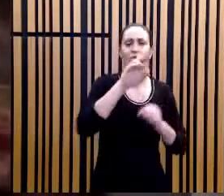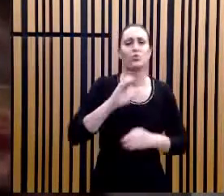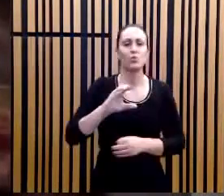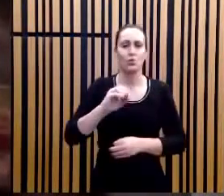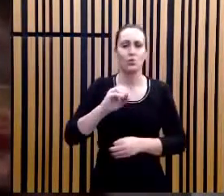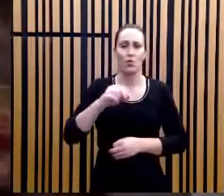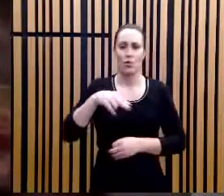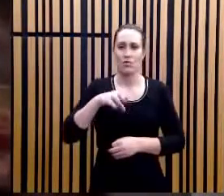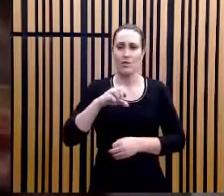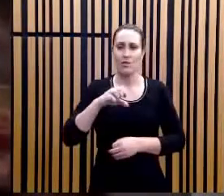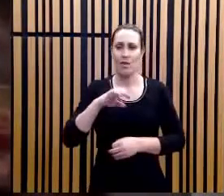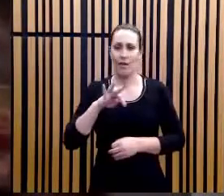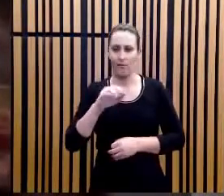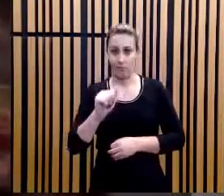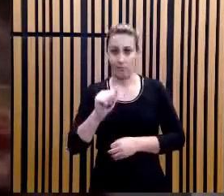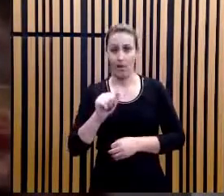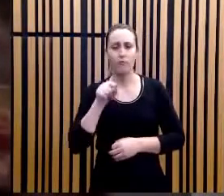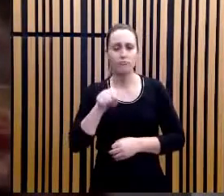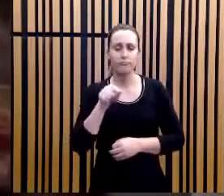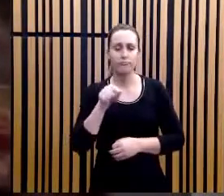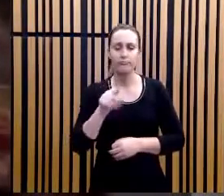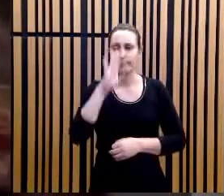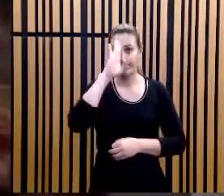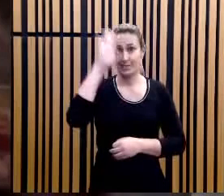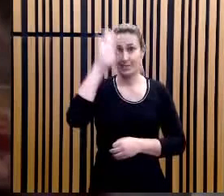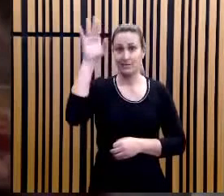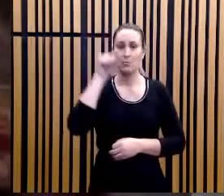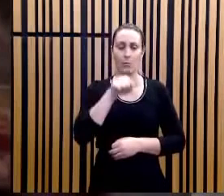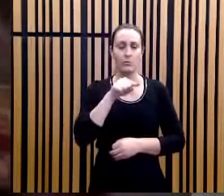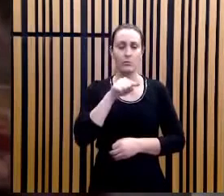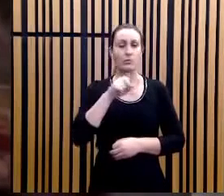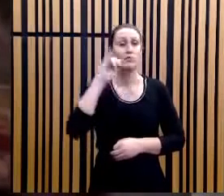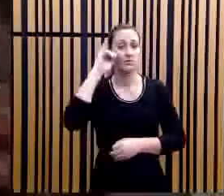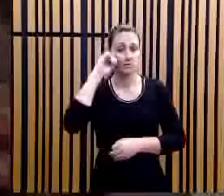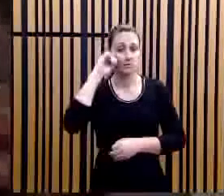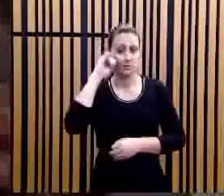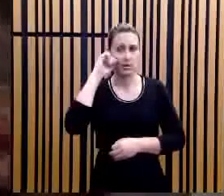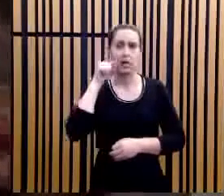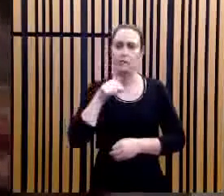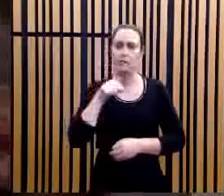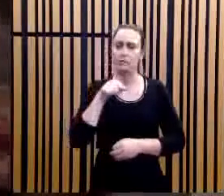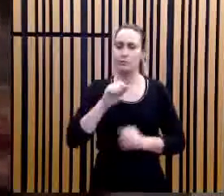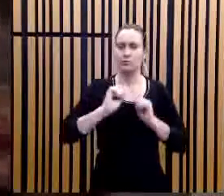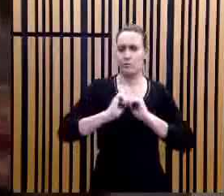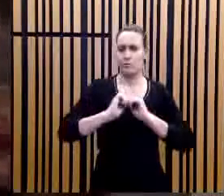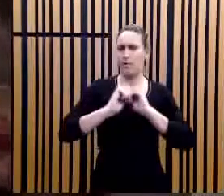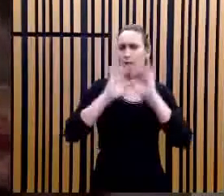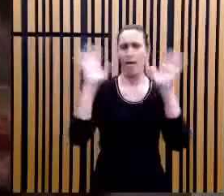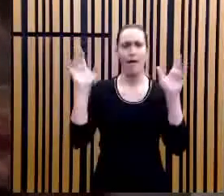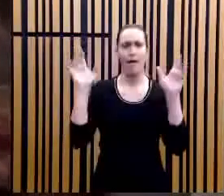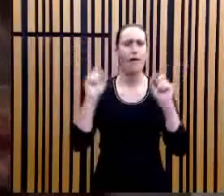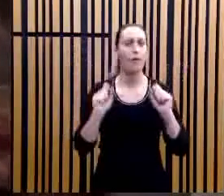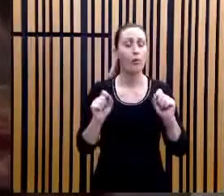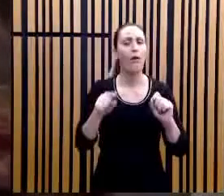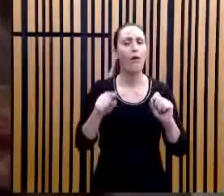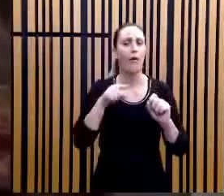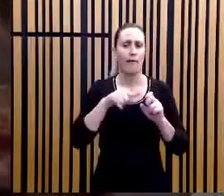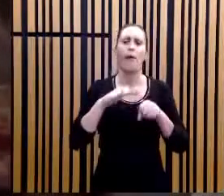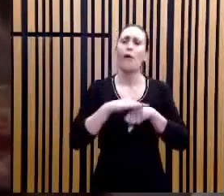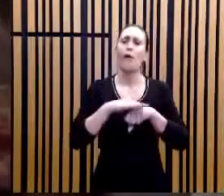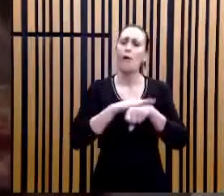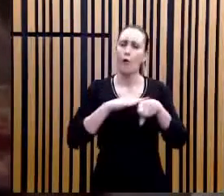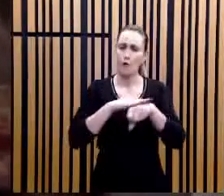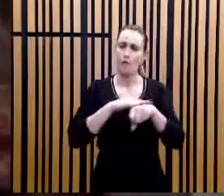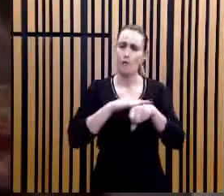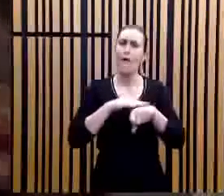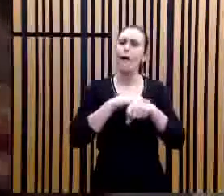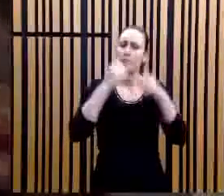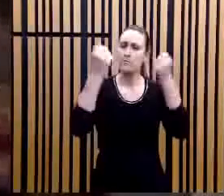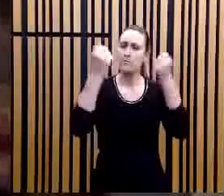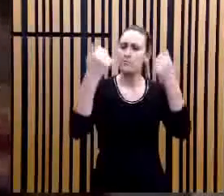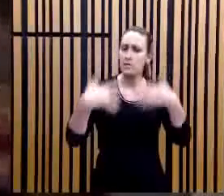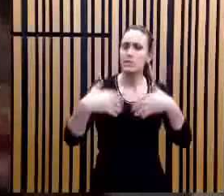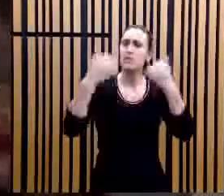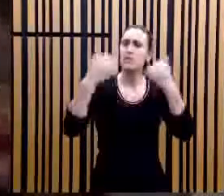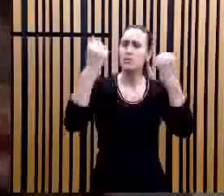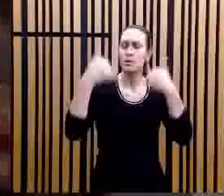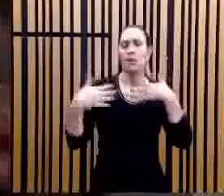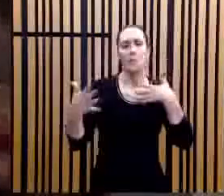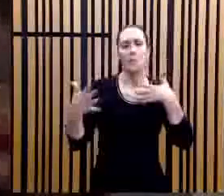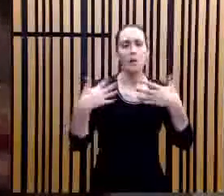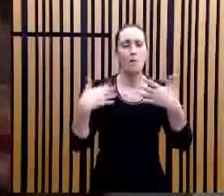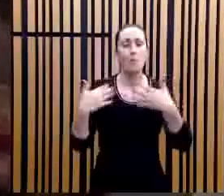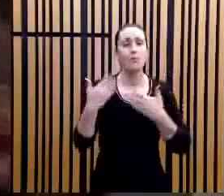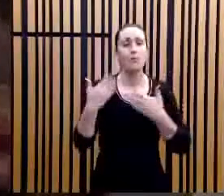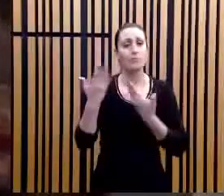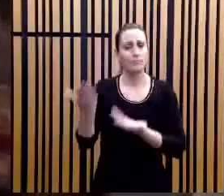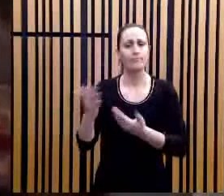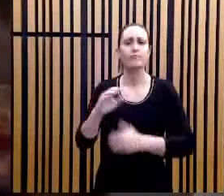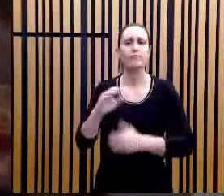Unicinos Conecta no Instagram, é muito claro, embora essa conversa tenha revelado algo diferente, é muito claro que o Otávio,